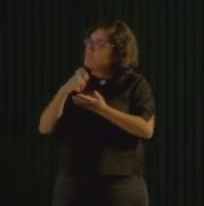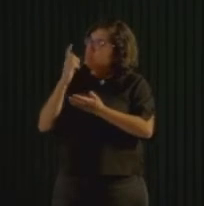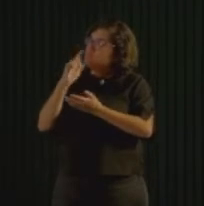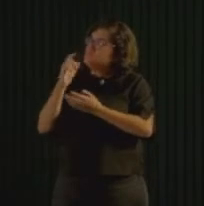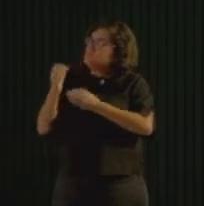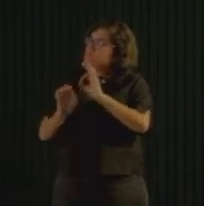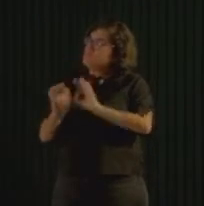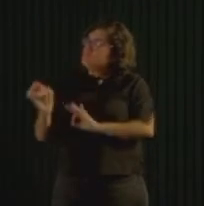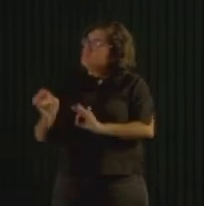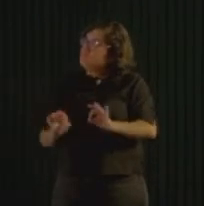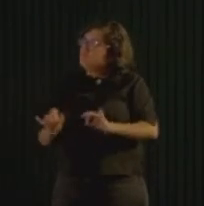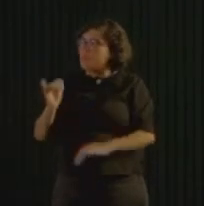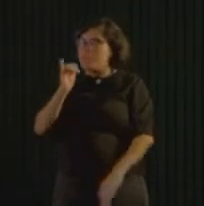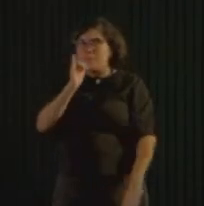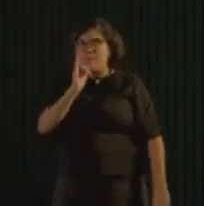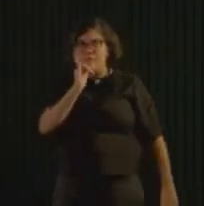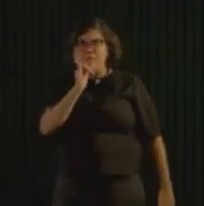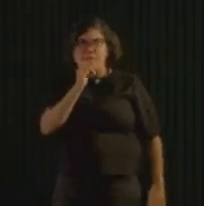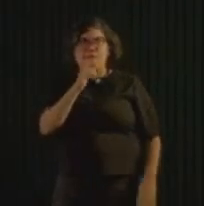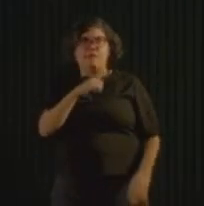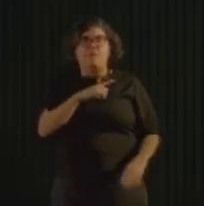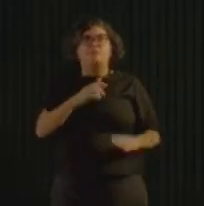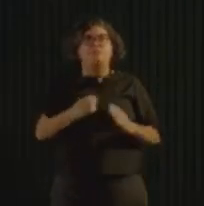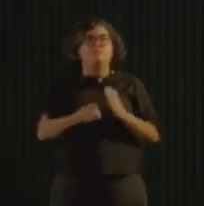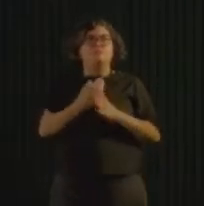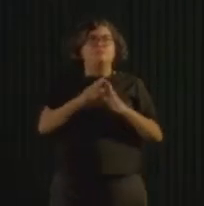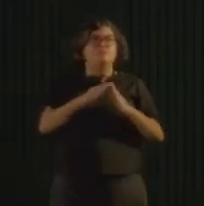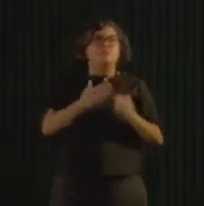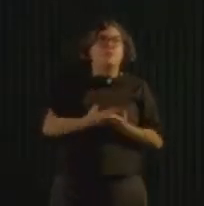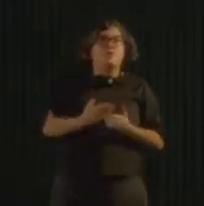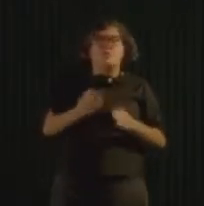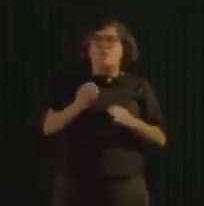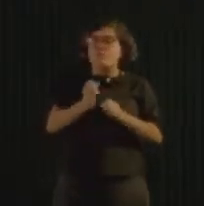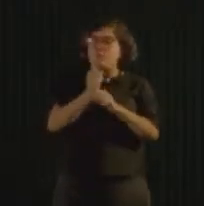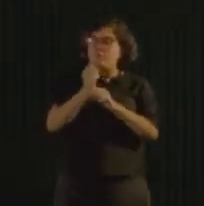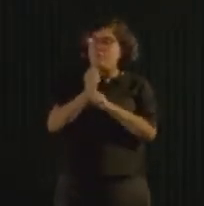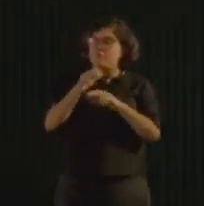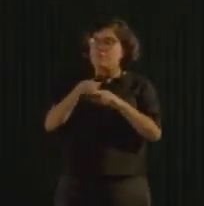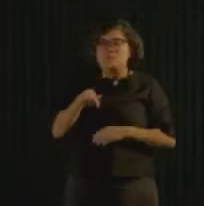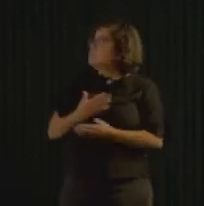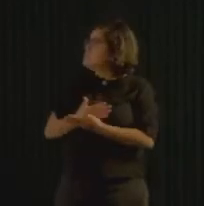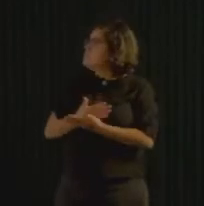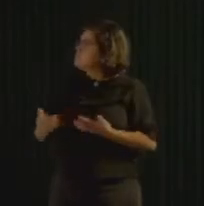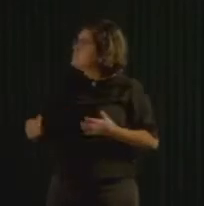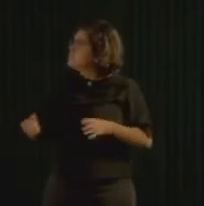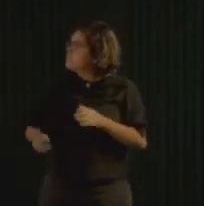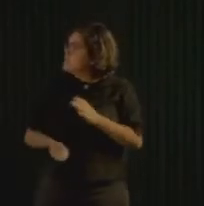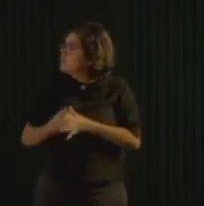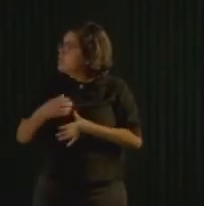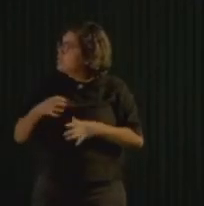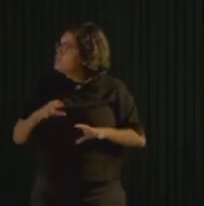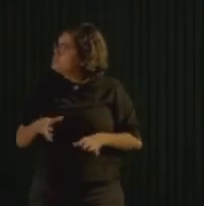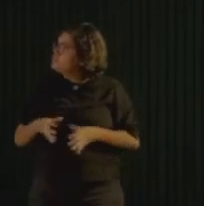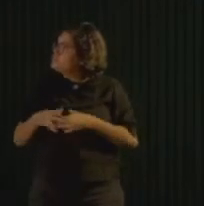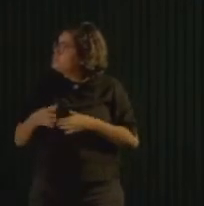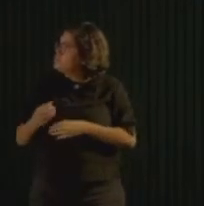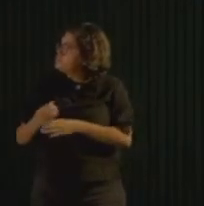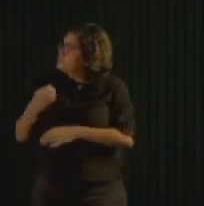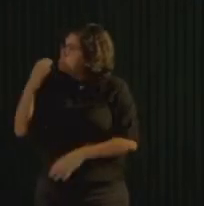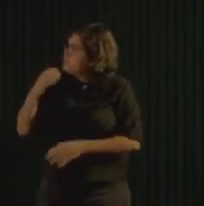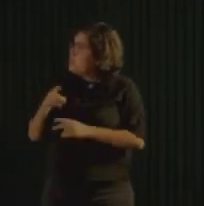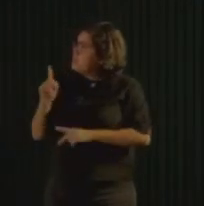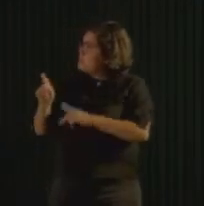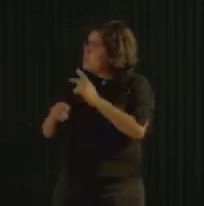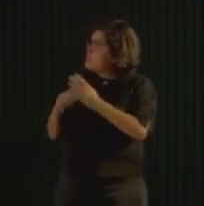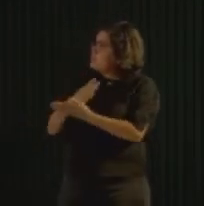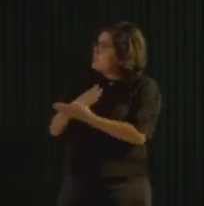ou, por exemplo, requalificar uma escola a partir disso. A gente começou a fazer, então, a lixeira. A população começa a ver